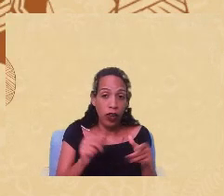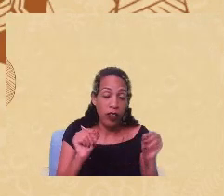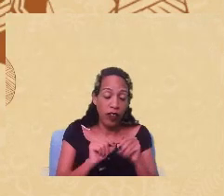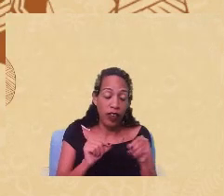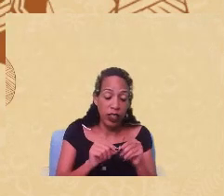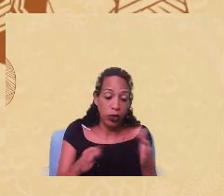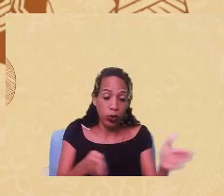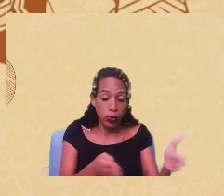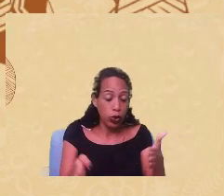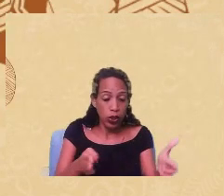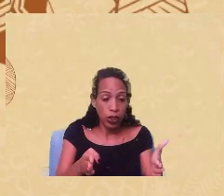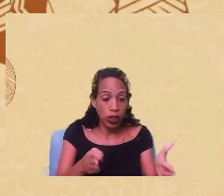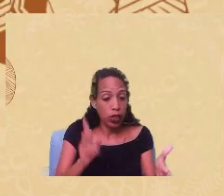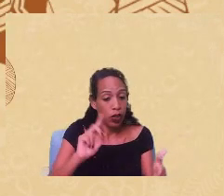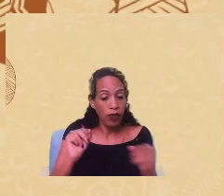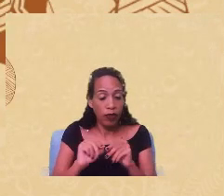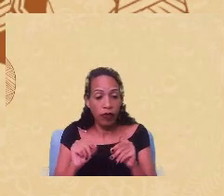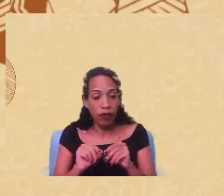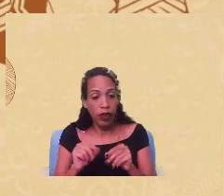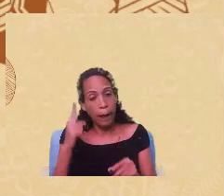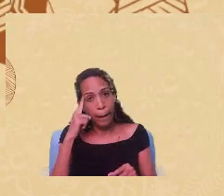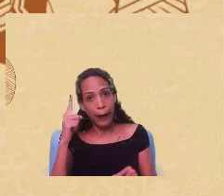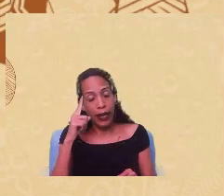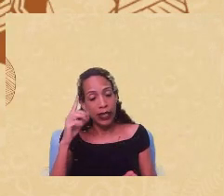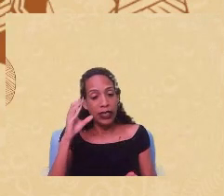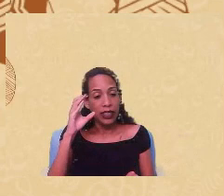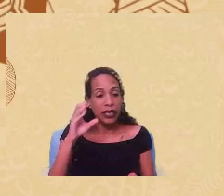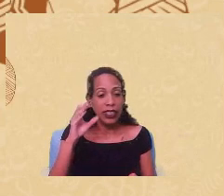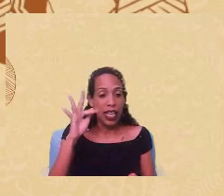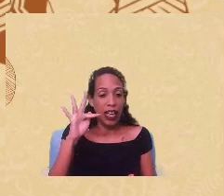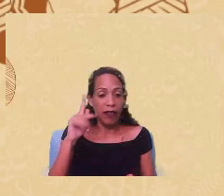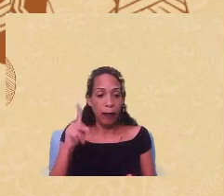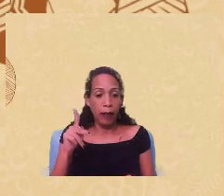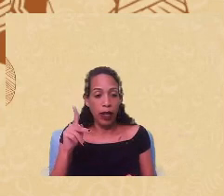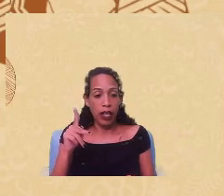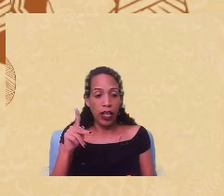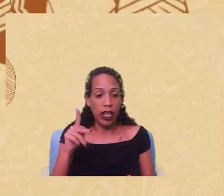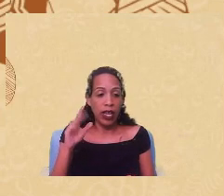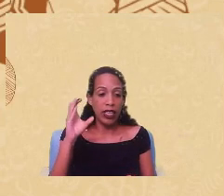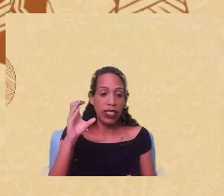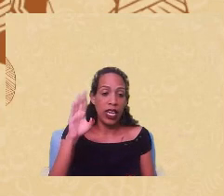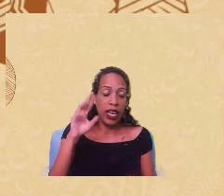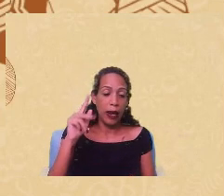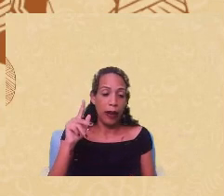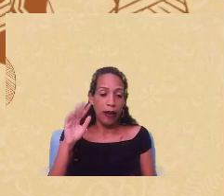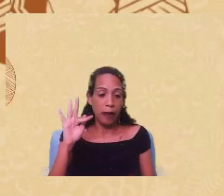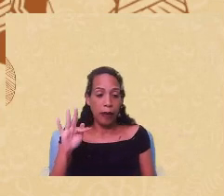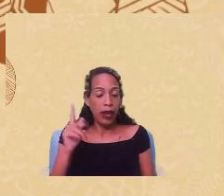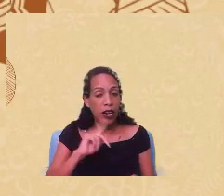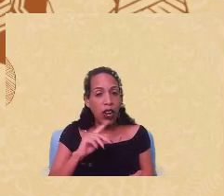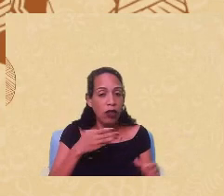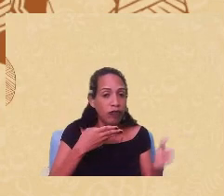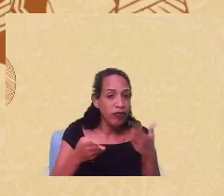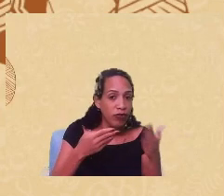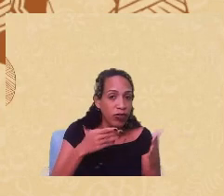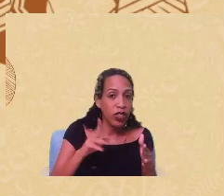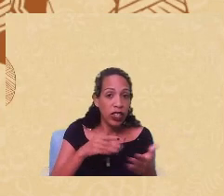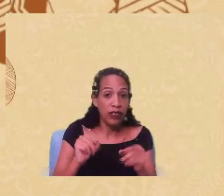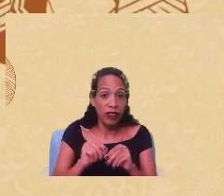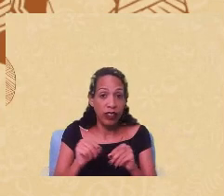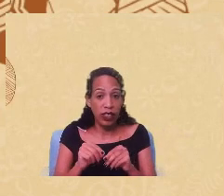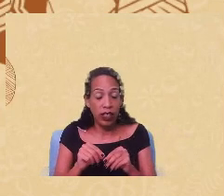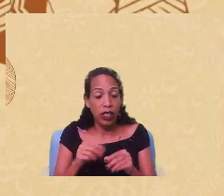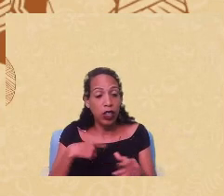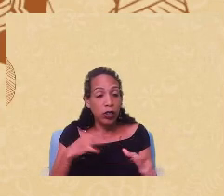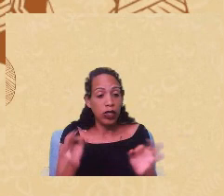por exemplo a gente não faz isso quando pensa CFP e CRP a gente disputa o campo e não cria um campo à parte e aí eu termino